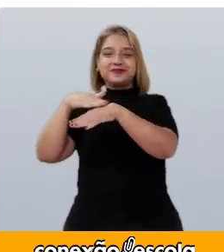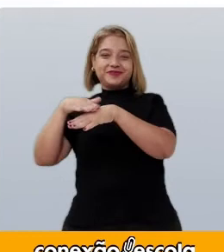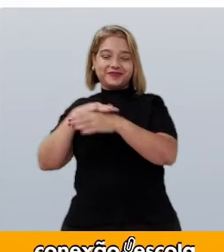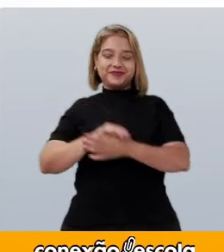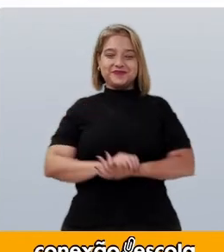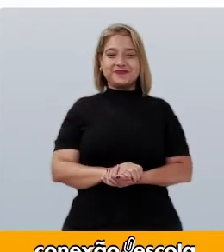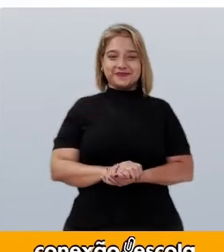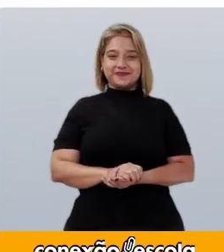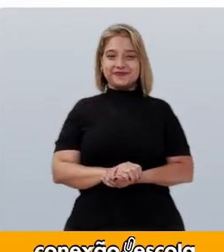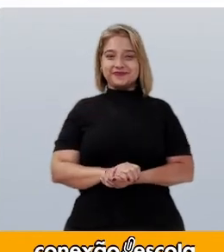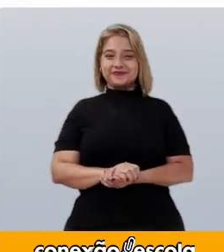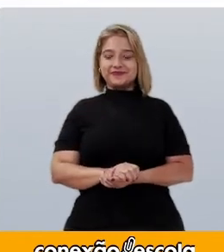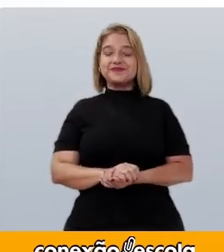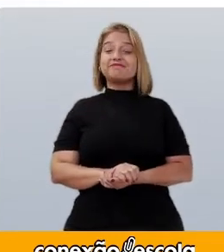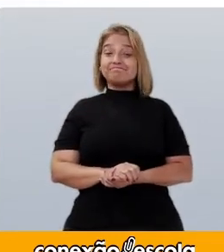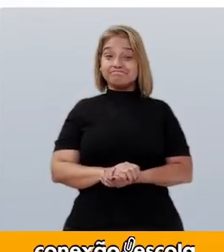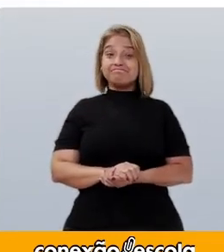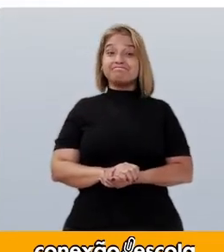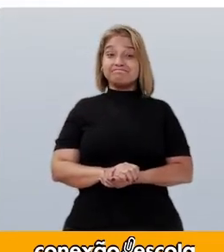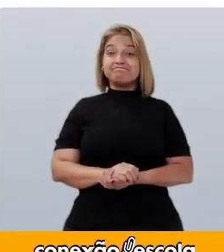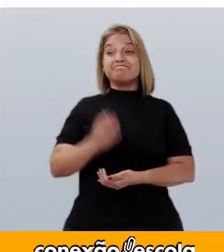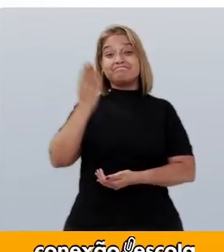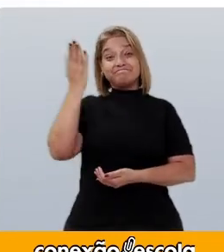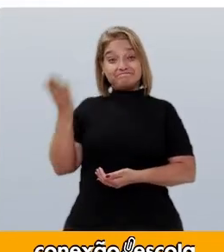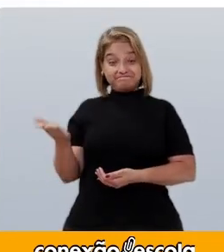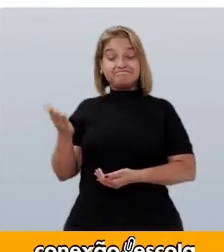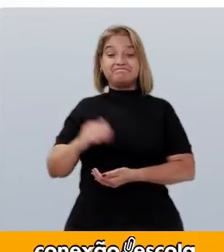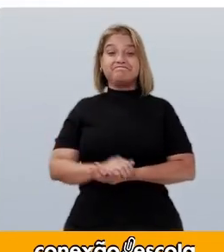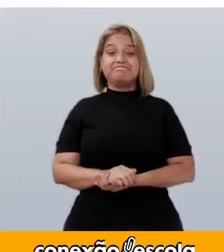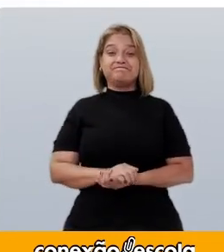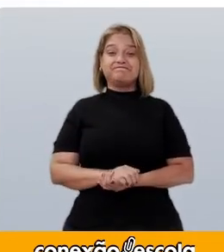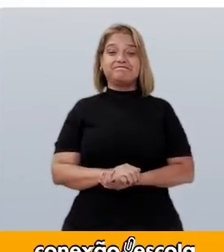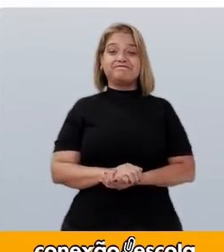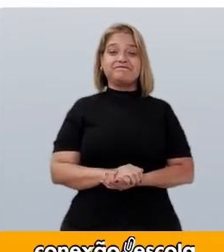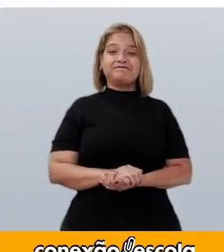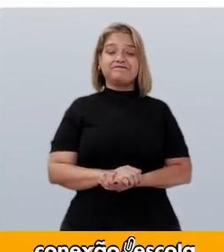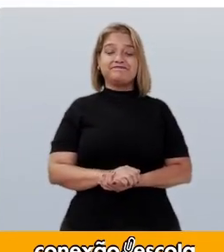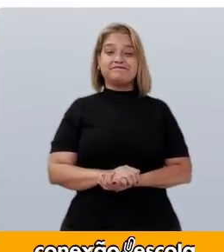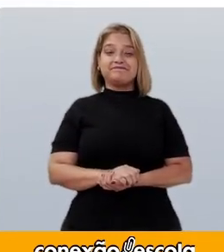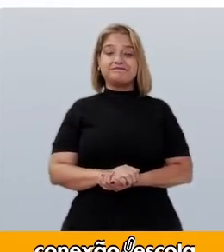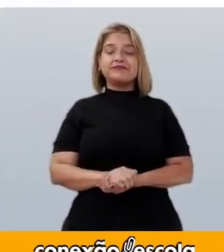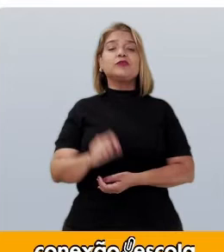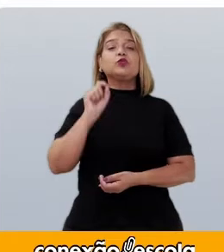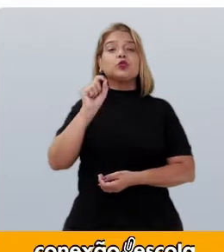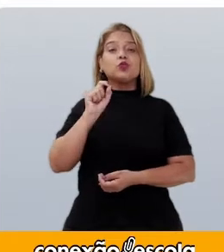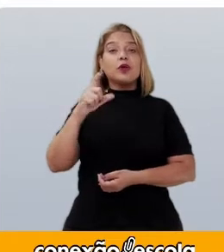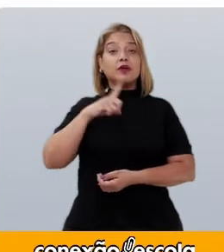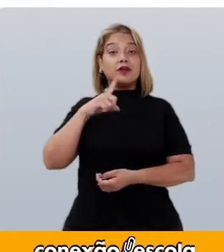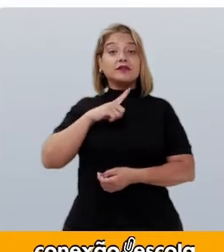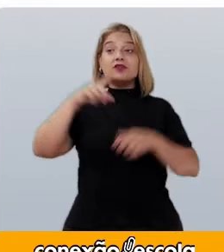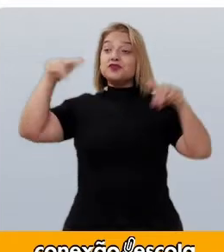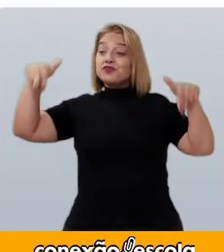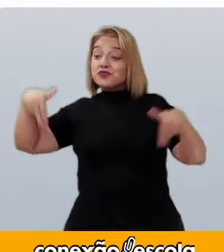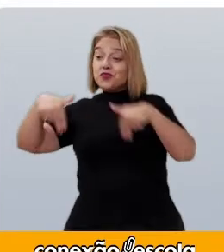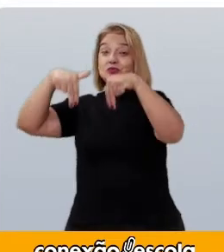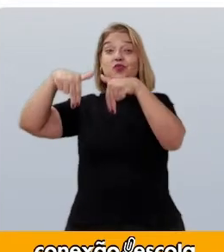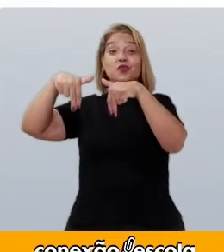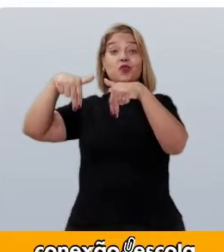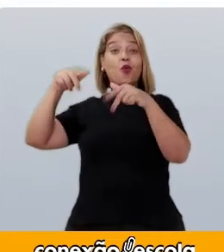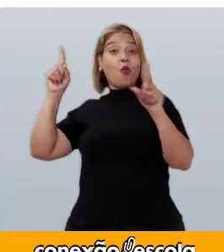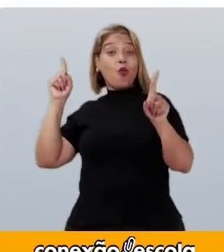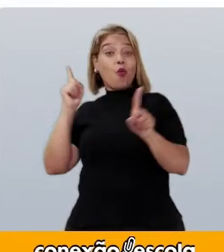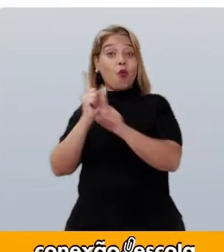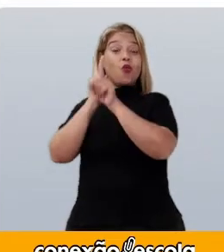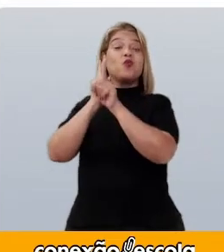antigo namorado, que era o do peito. Chegando aí, encontrou e